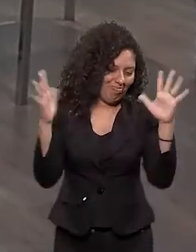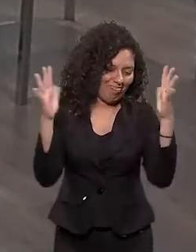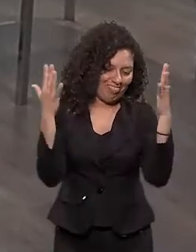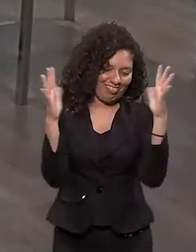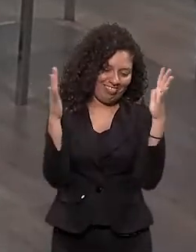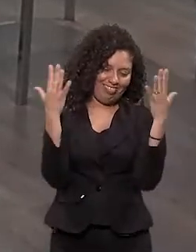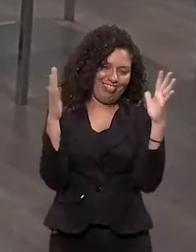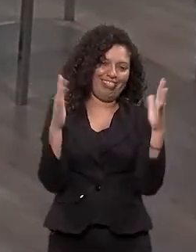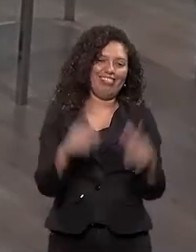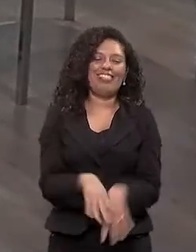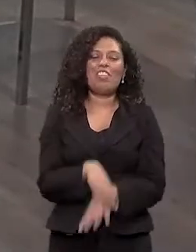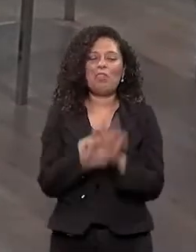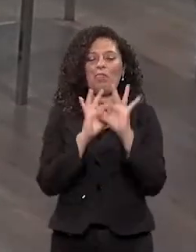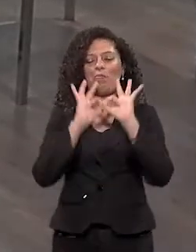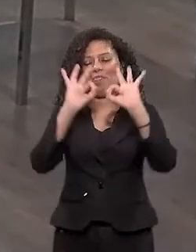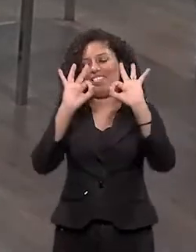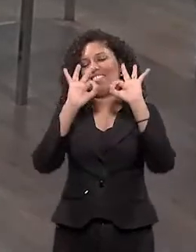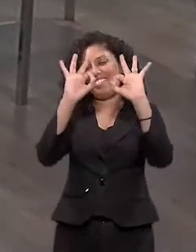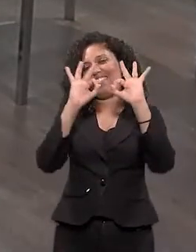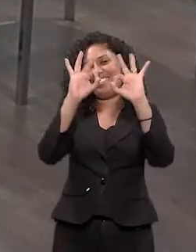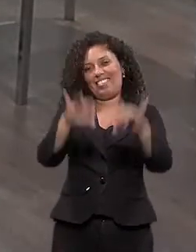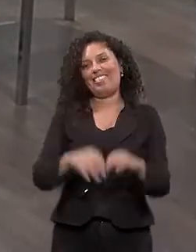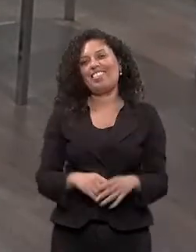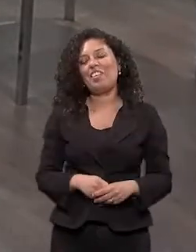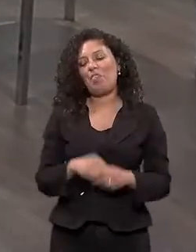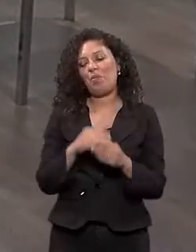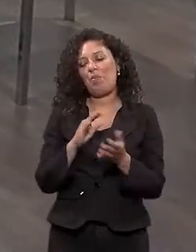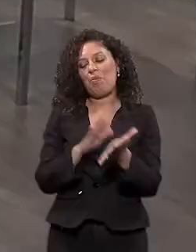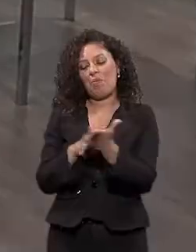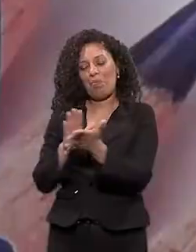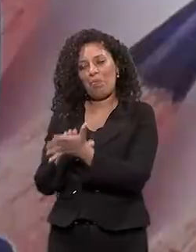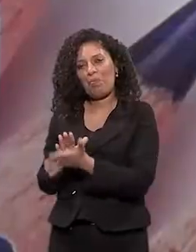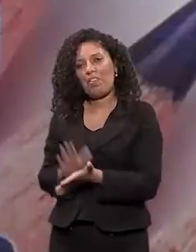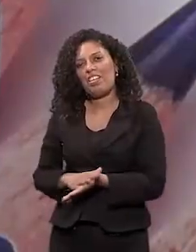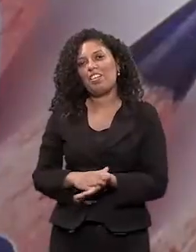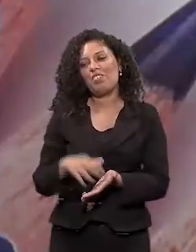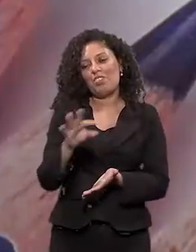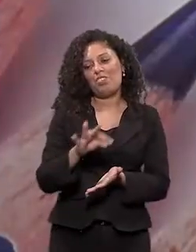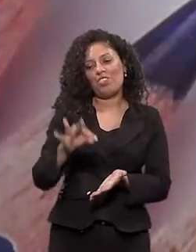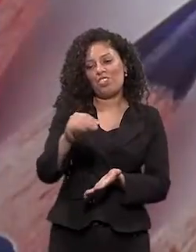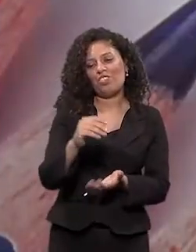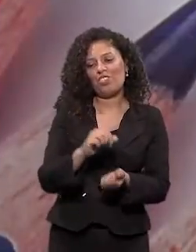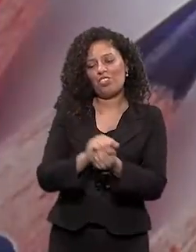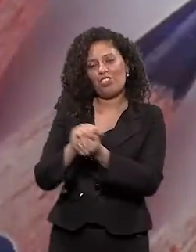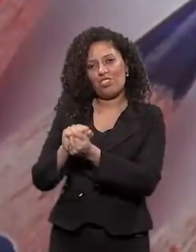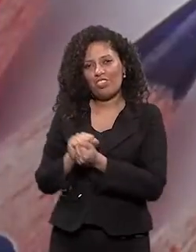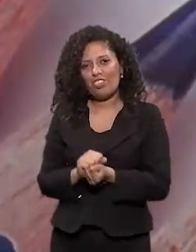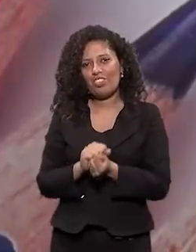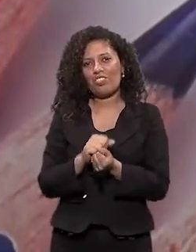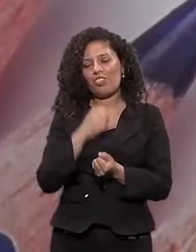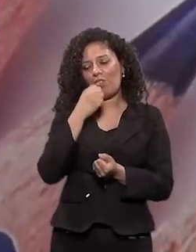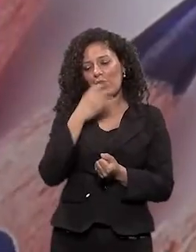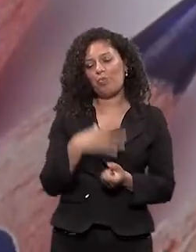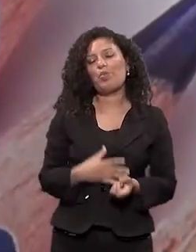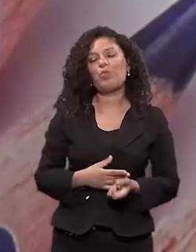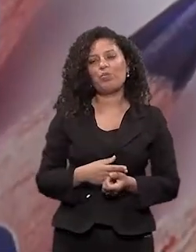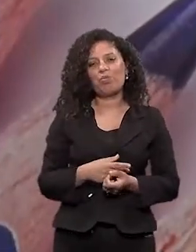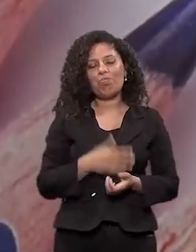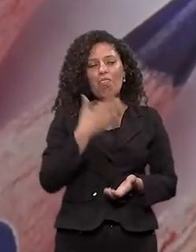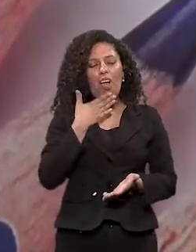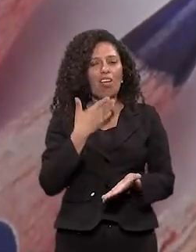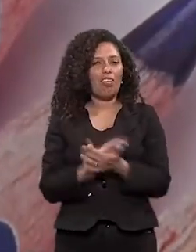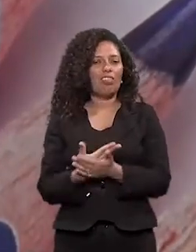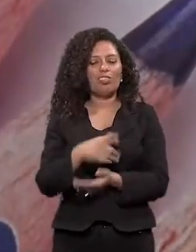Gente, que máximo! Que talento! Parabéns! Obrigada! Vocês também pegando aí o ritmo rapidinho Eu fico assim, de bobeira com